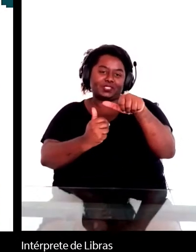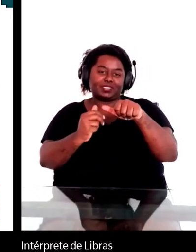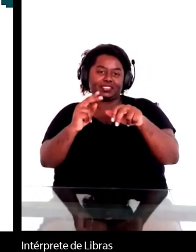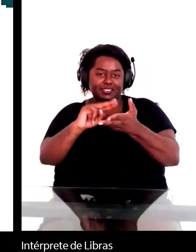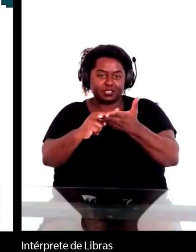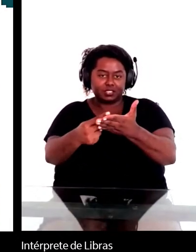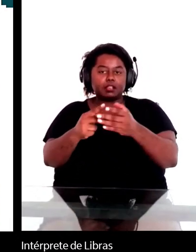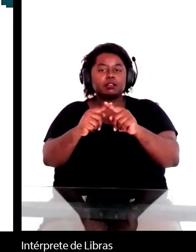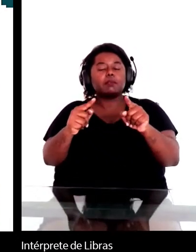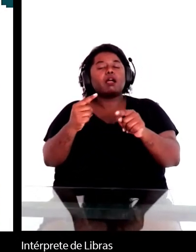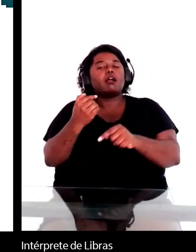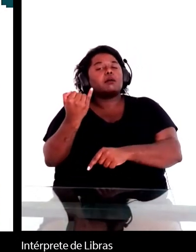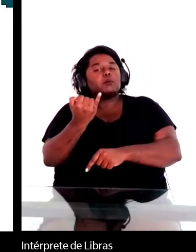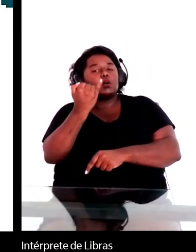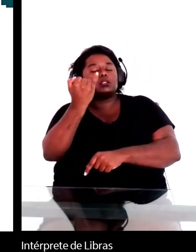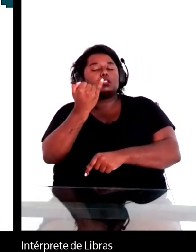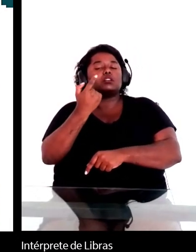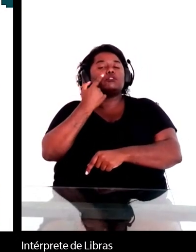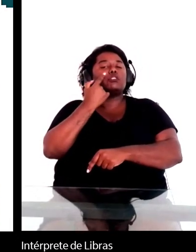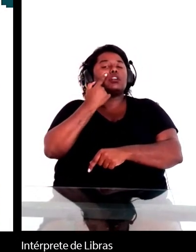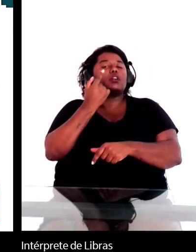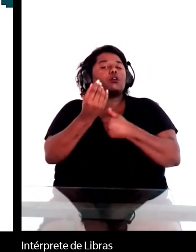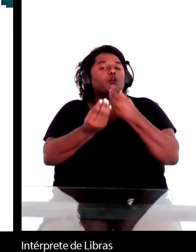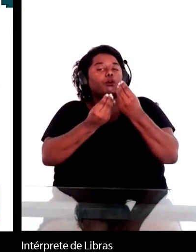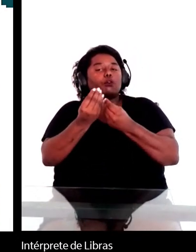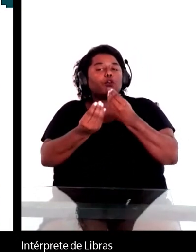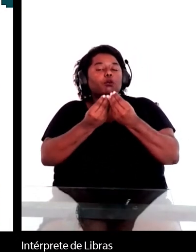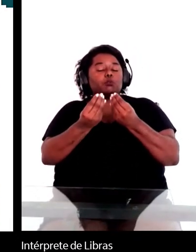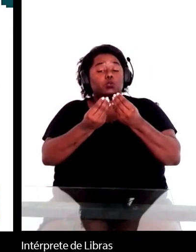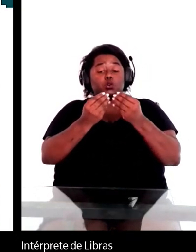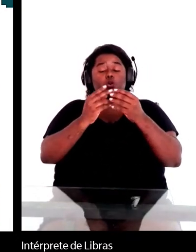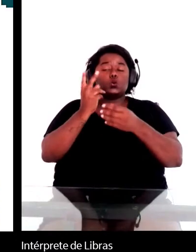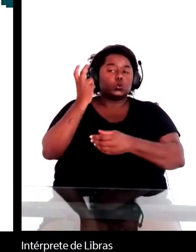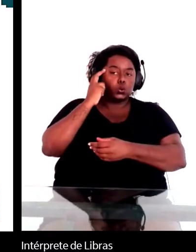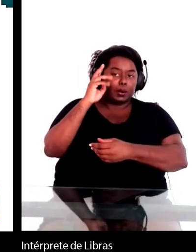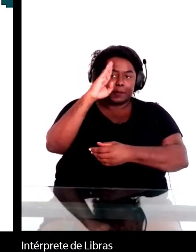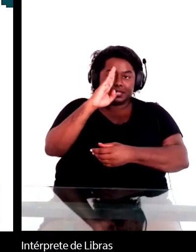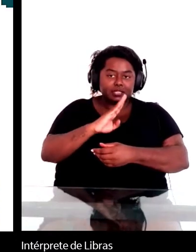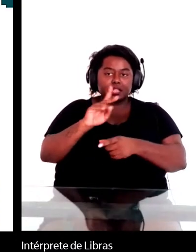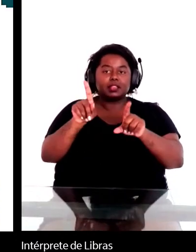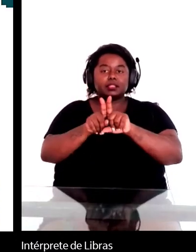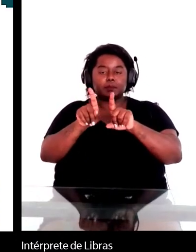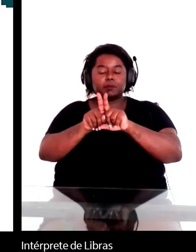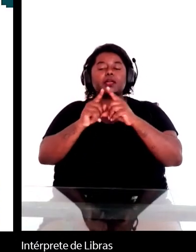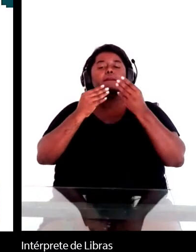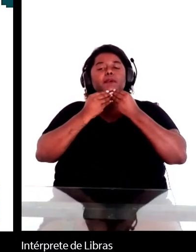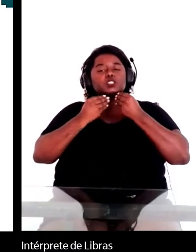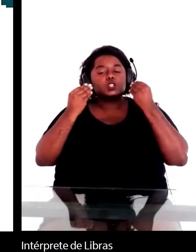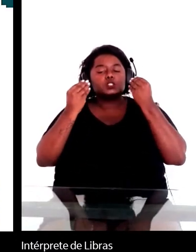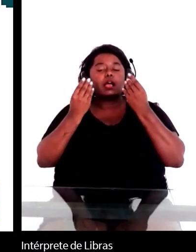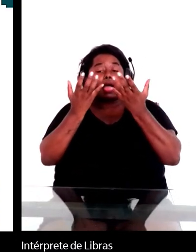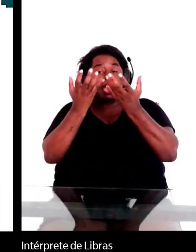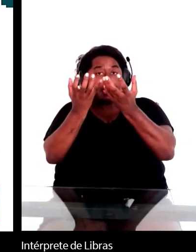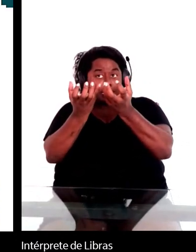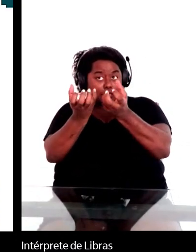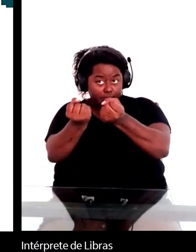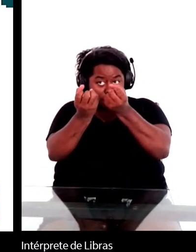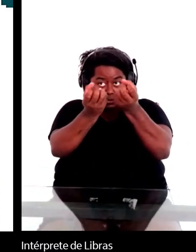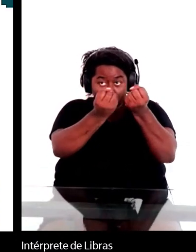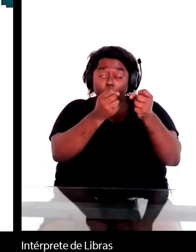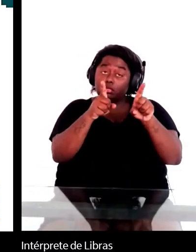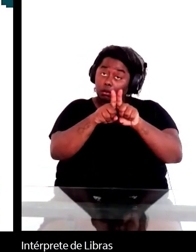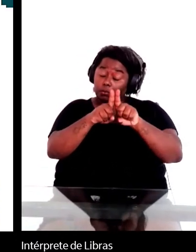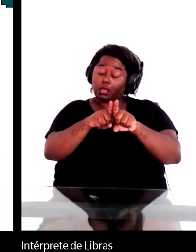ver como a recepção da cultura brasileira do Machado de Assis, e da língua